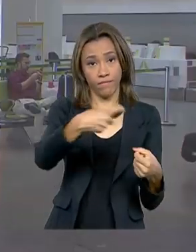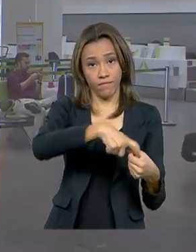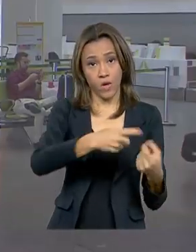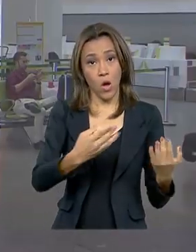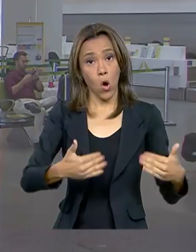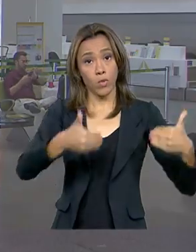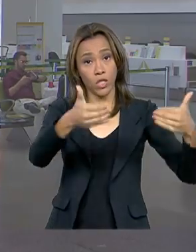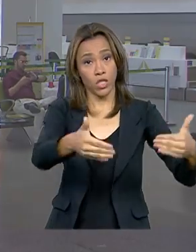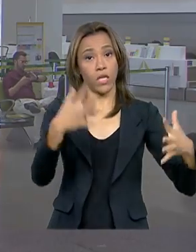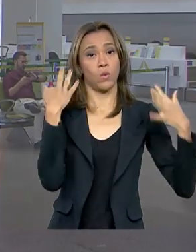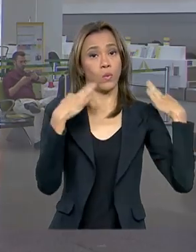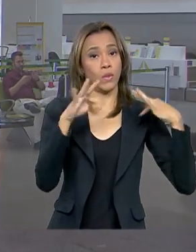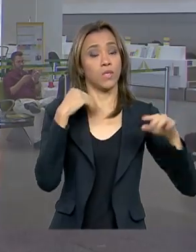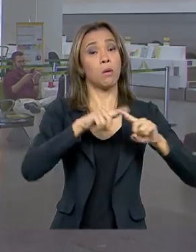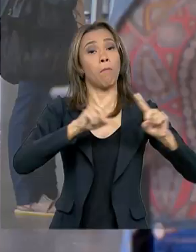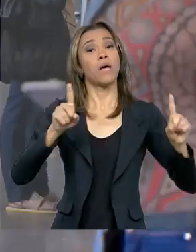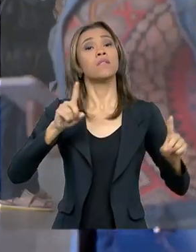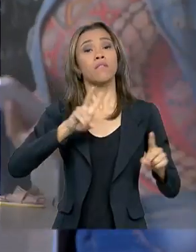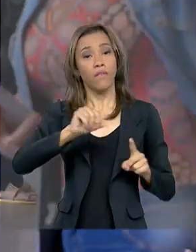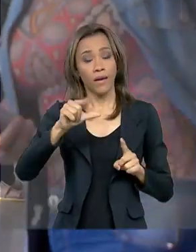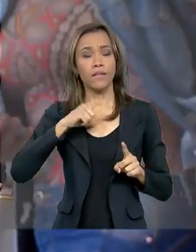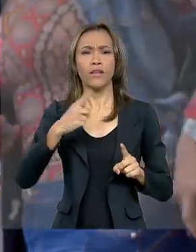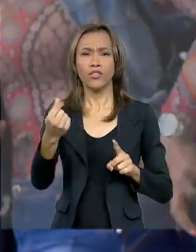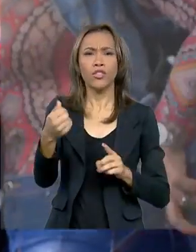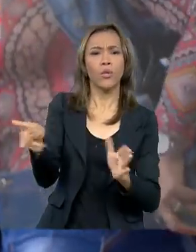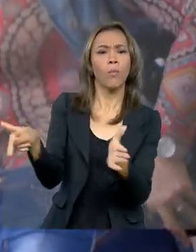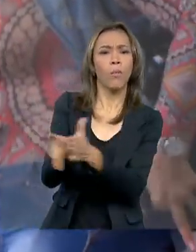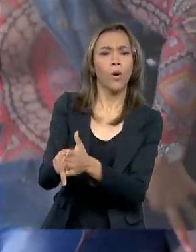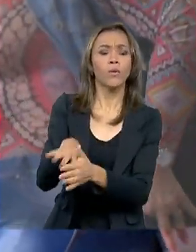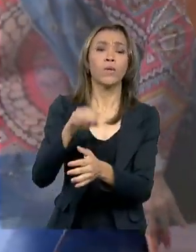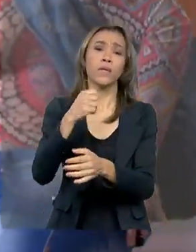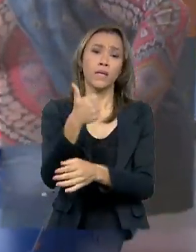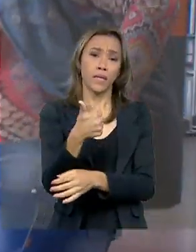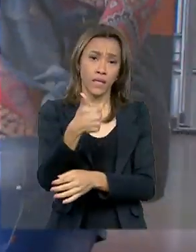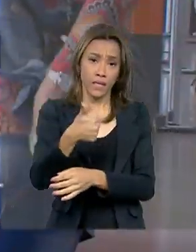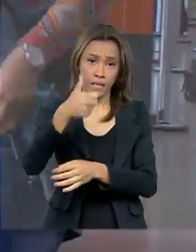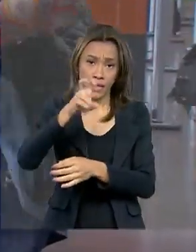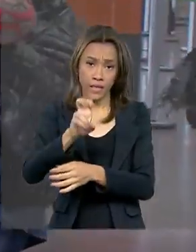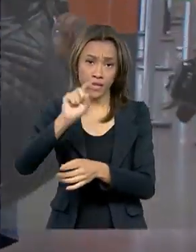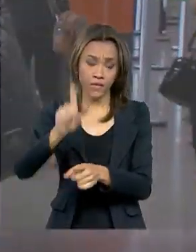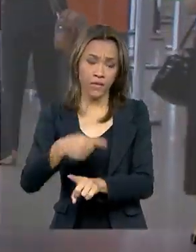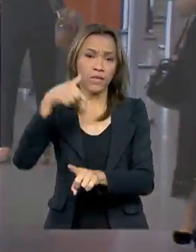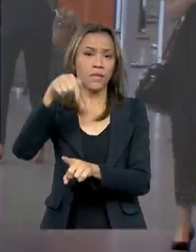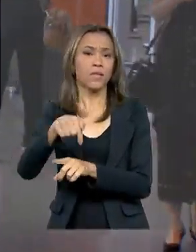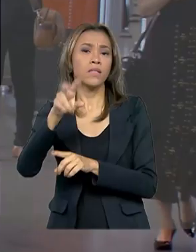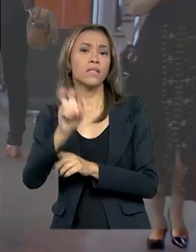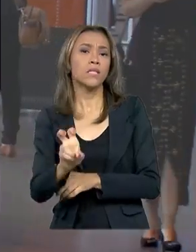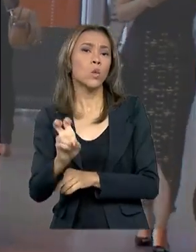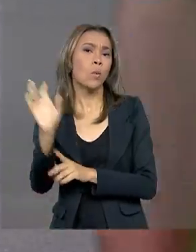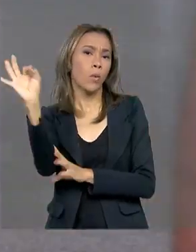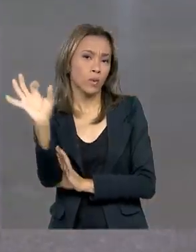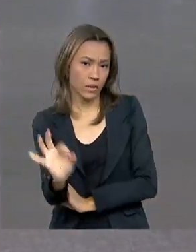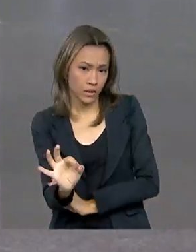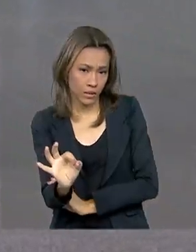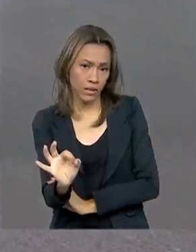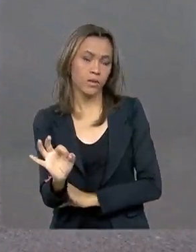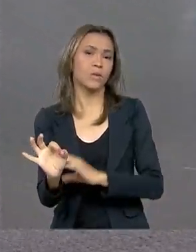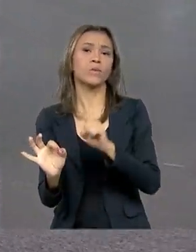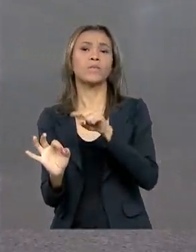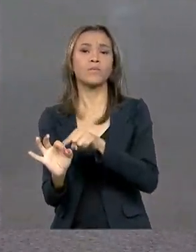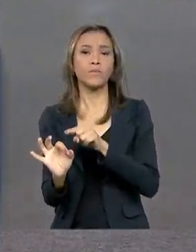orçamento próprio. O recurso será de 15,75% do adicional da